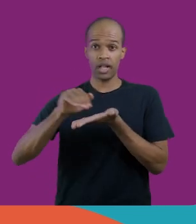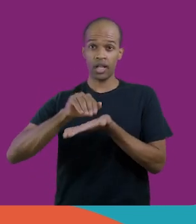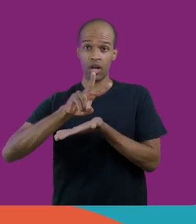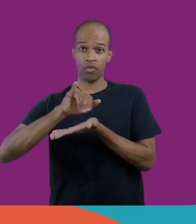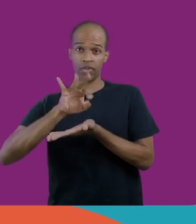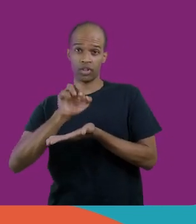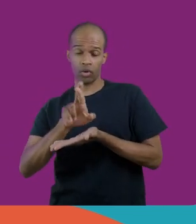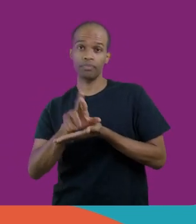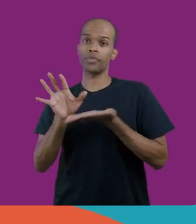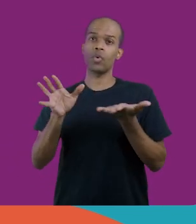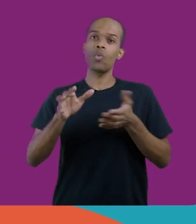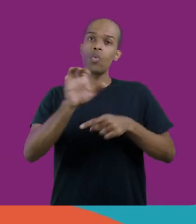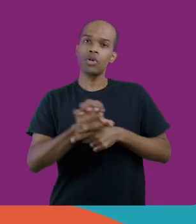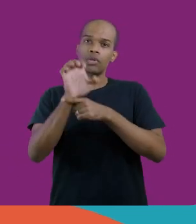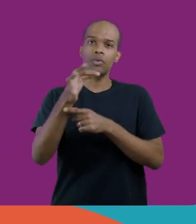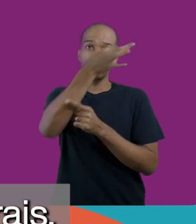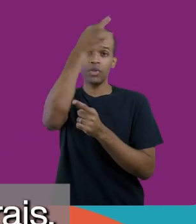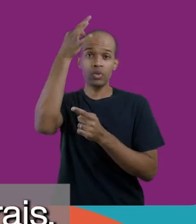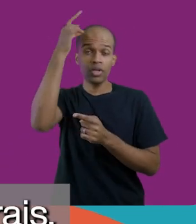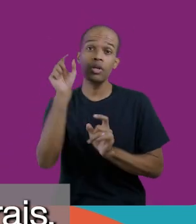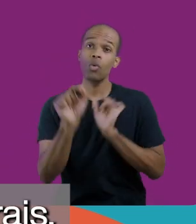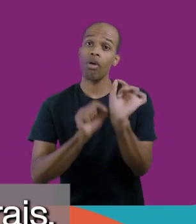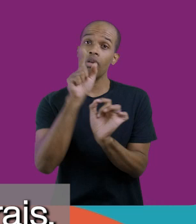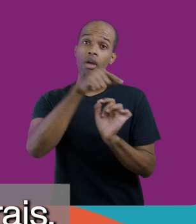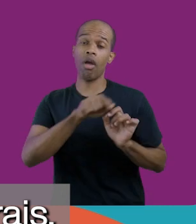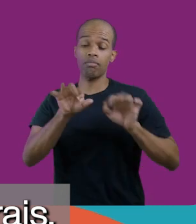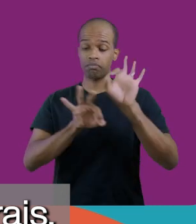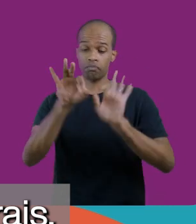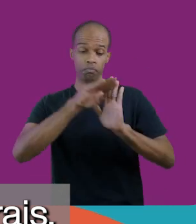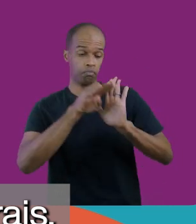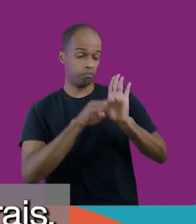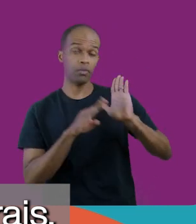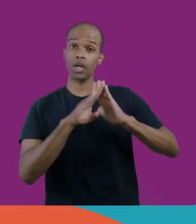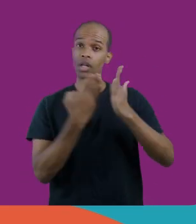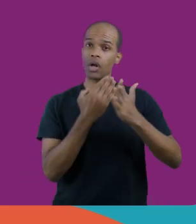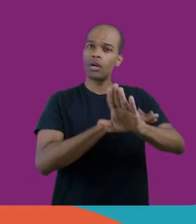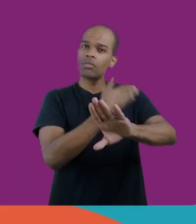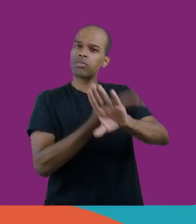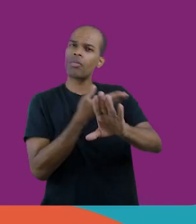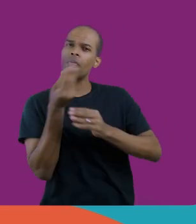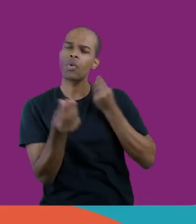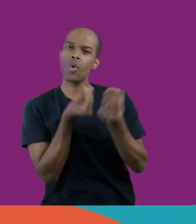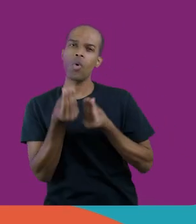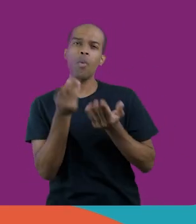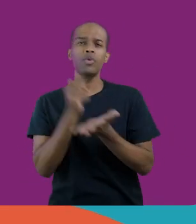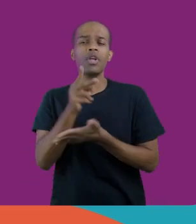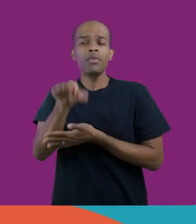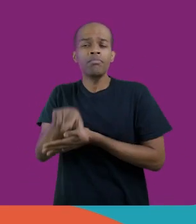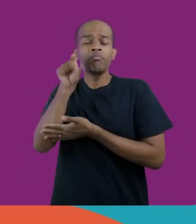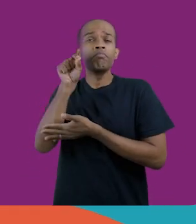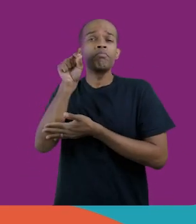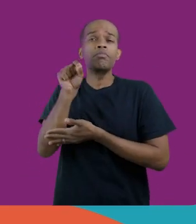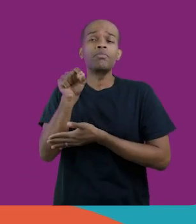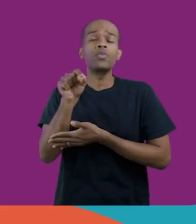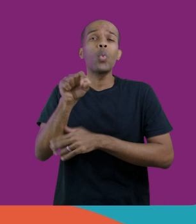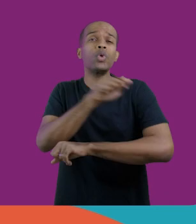o Espírito Santo realizou um planejamento estruturado da expansão das escolas integrais, sempre priorizando os estudantes com